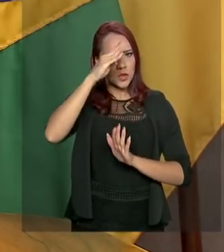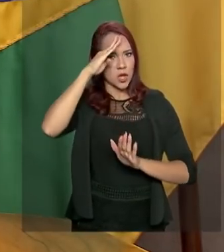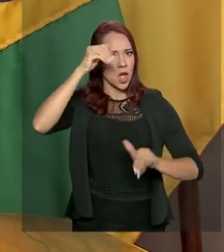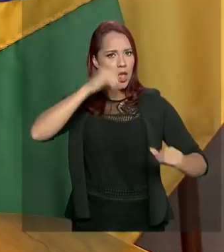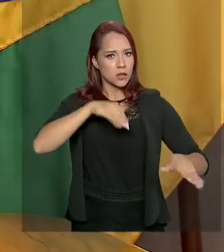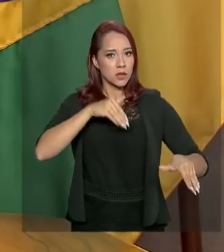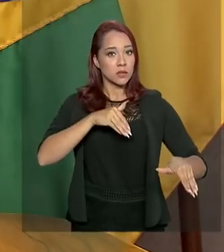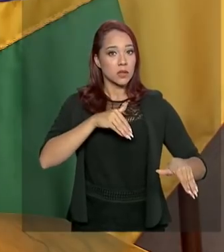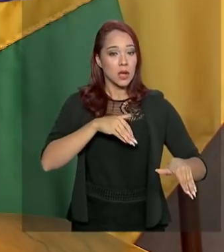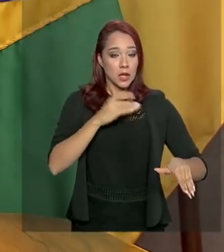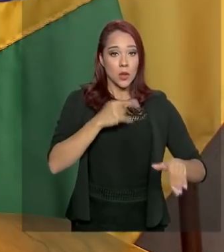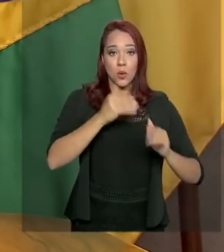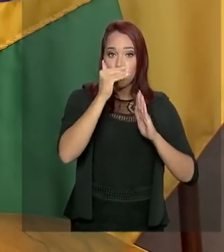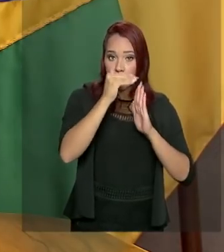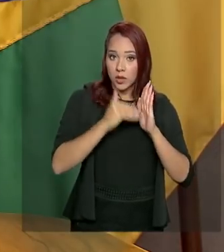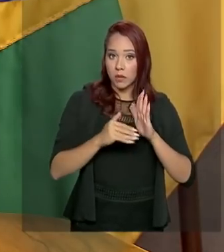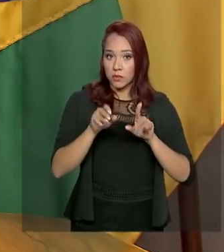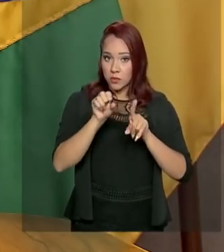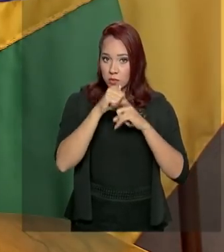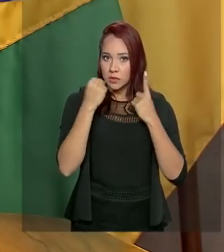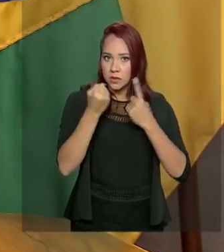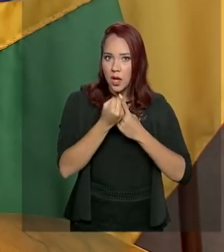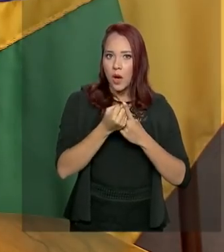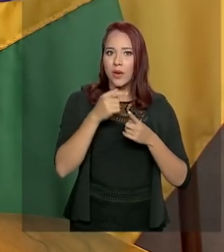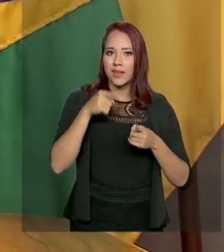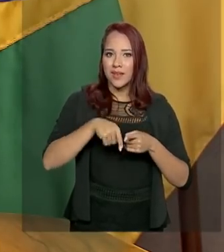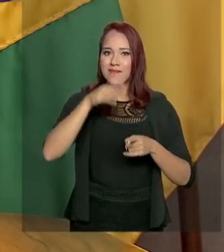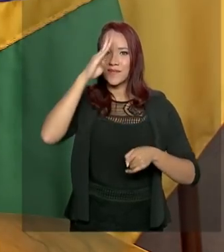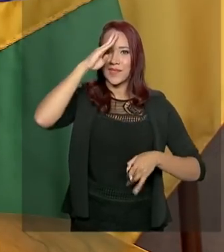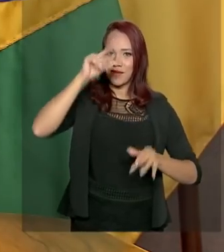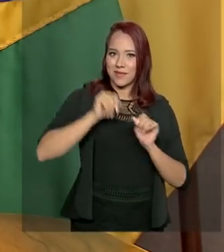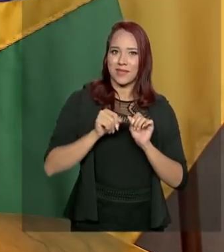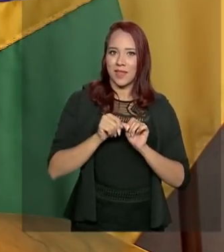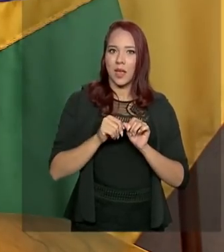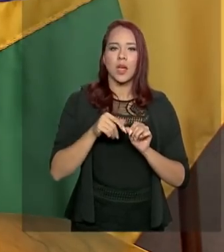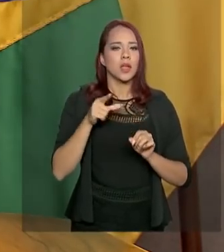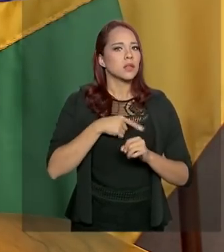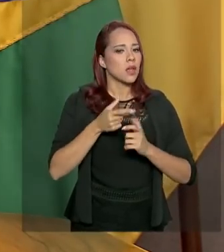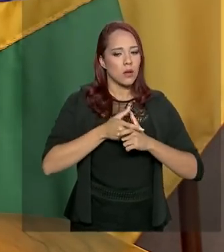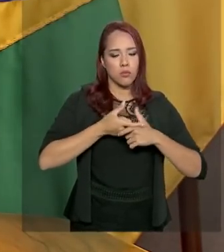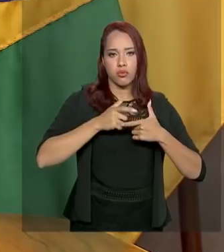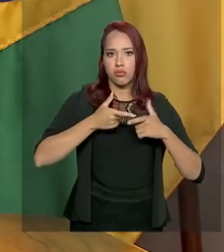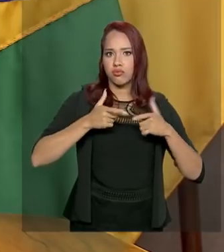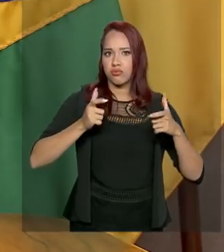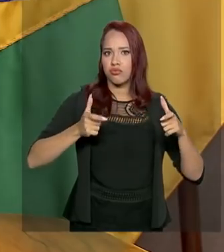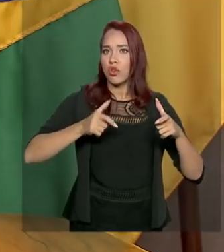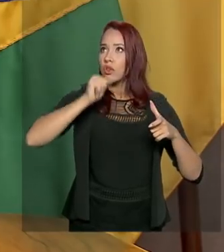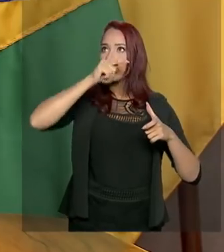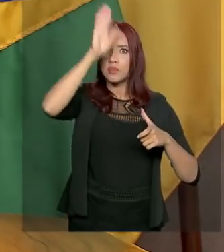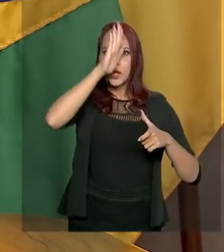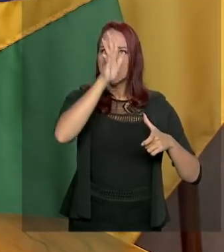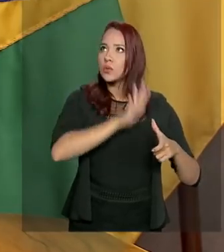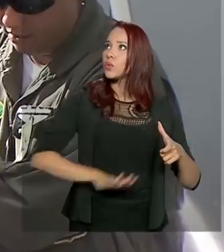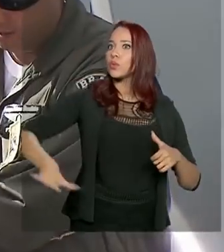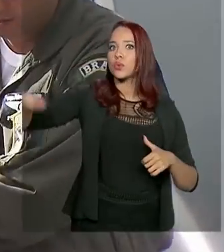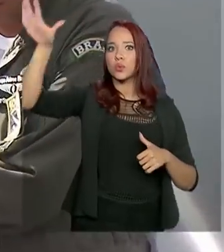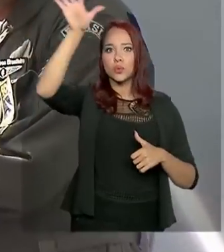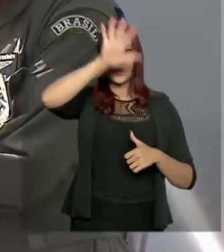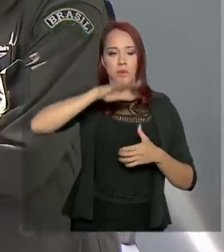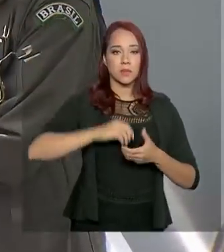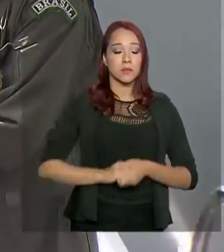Então, os programas sociais implantados pelas Forças Armadas, ele tem uma abrangência no território nacional como um todo.